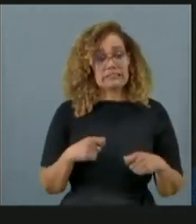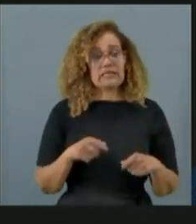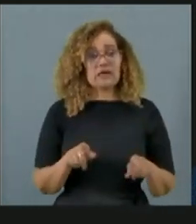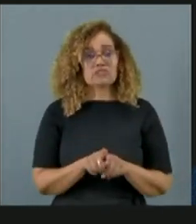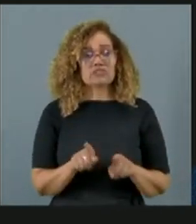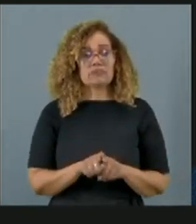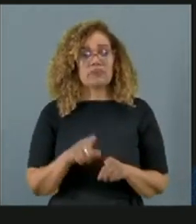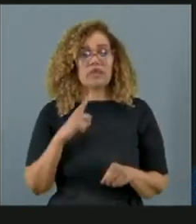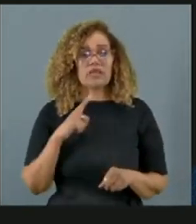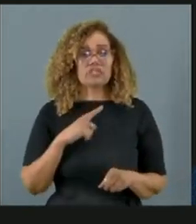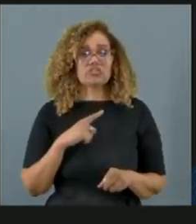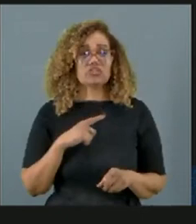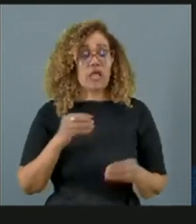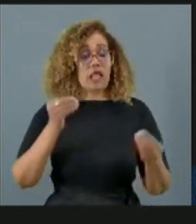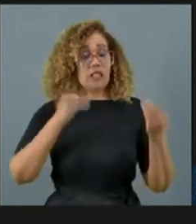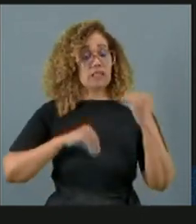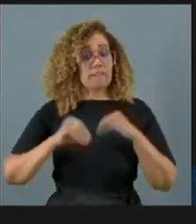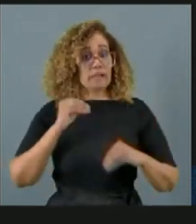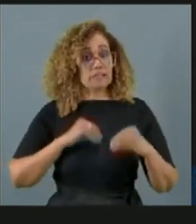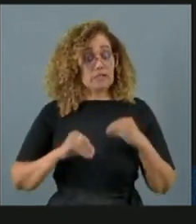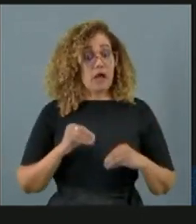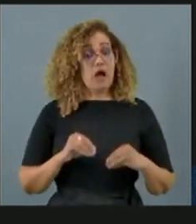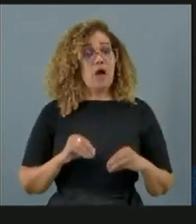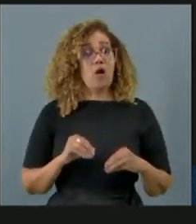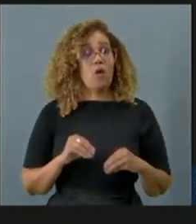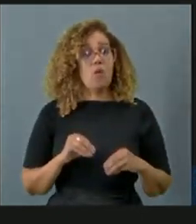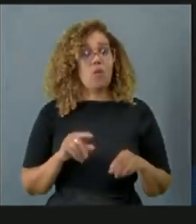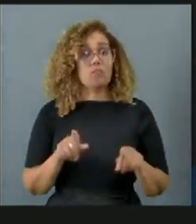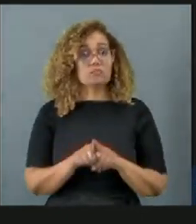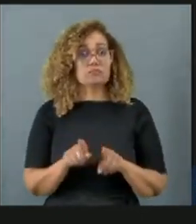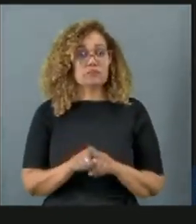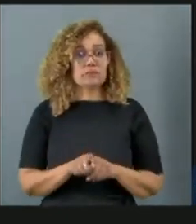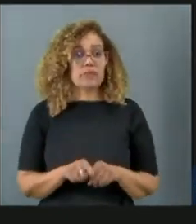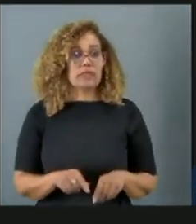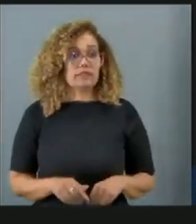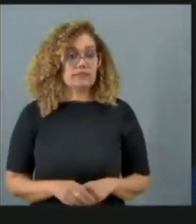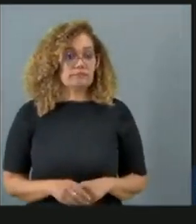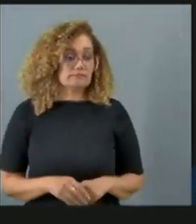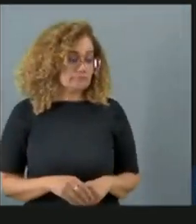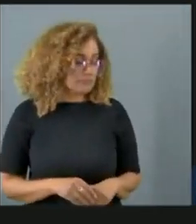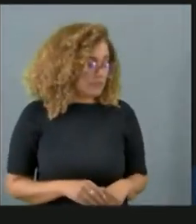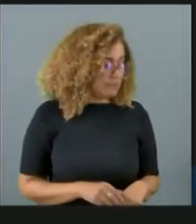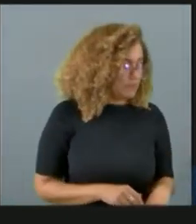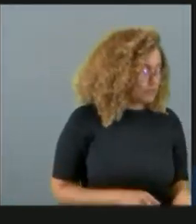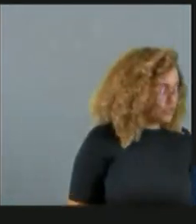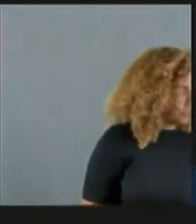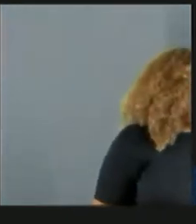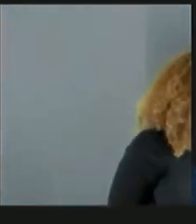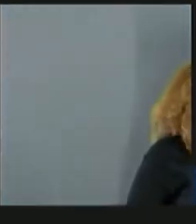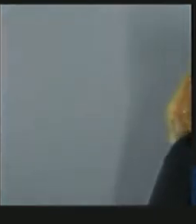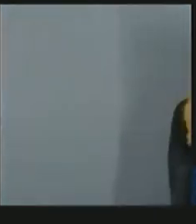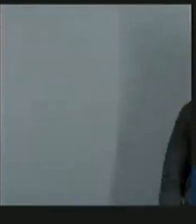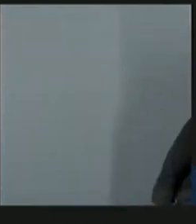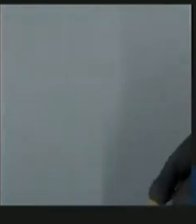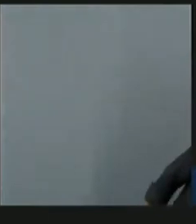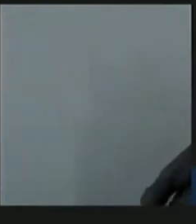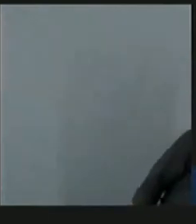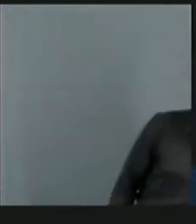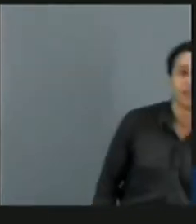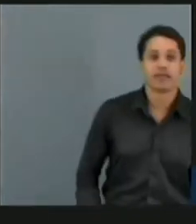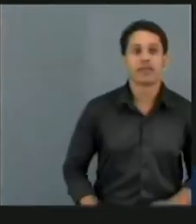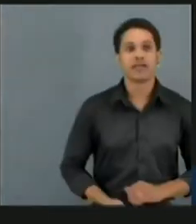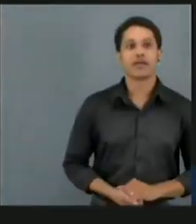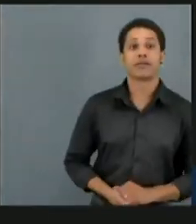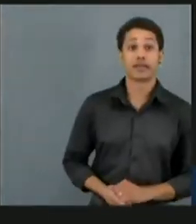diferencial de um quadro depressivo com hipotireoidismo, por exemplo, e outras doenças médicas. Se